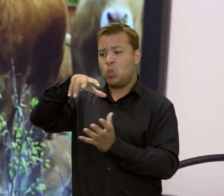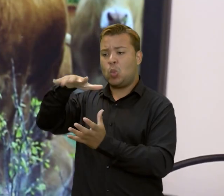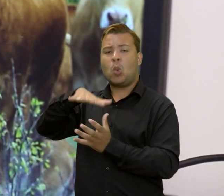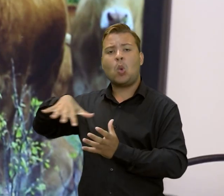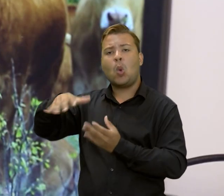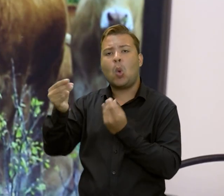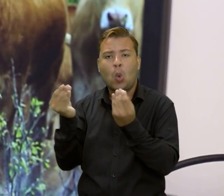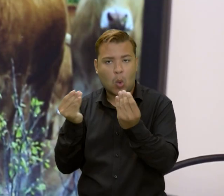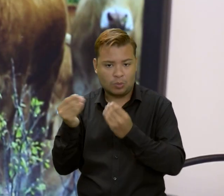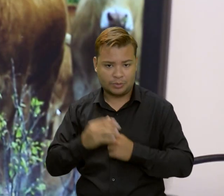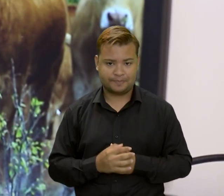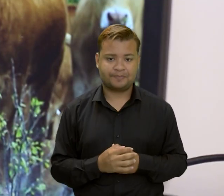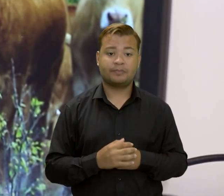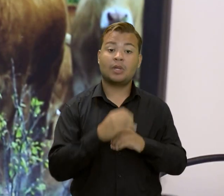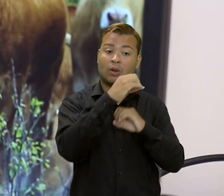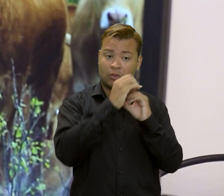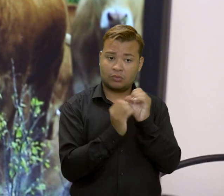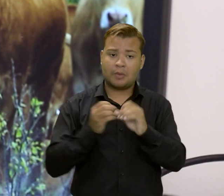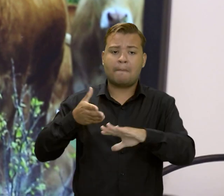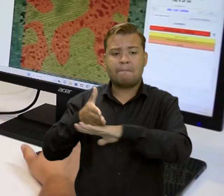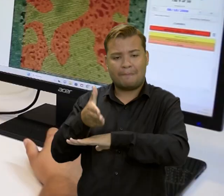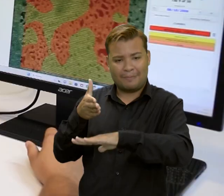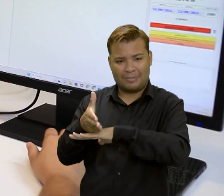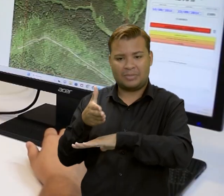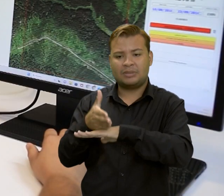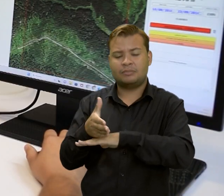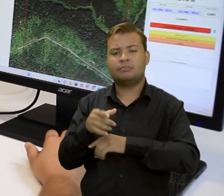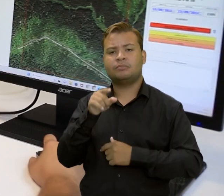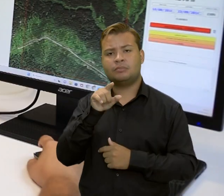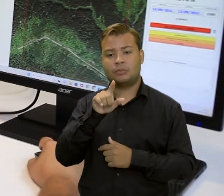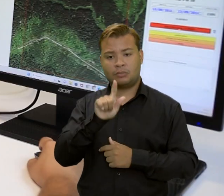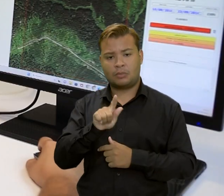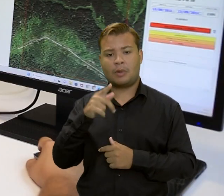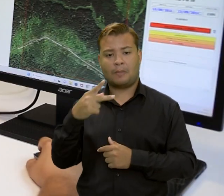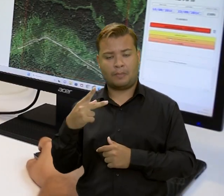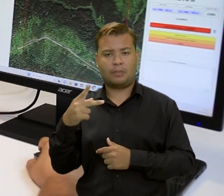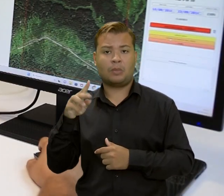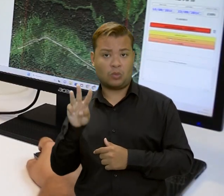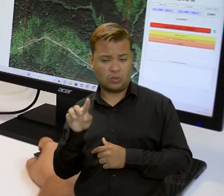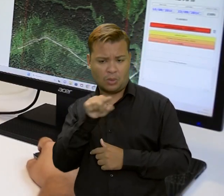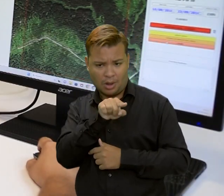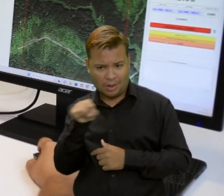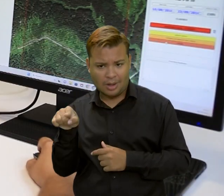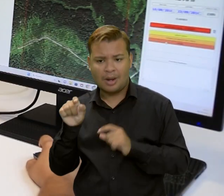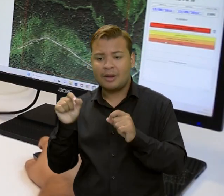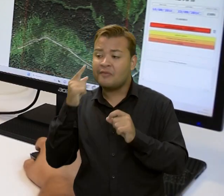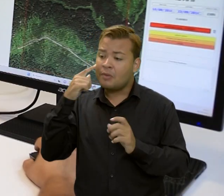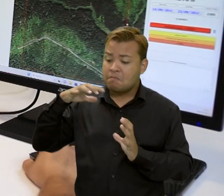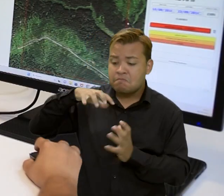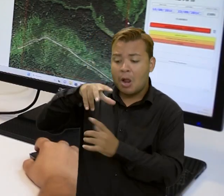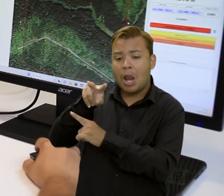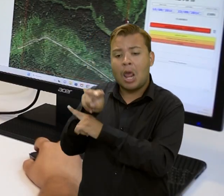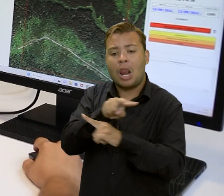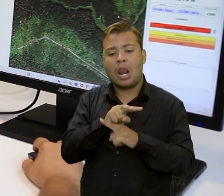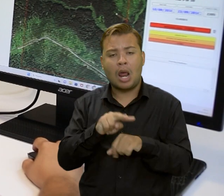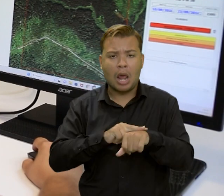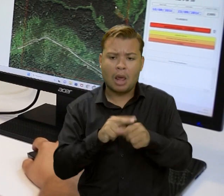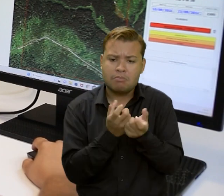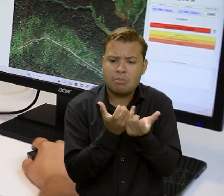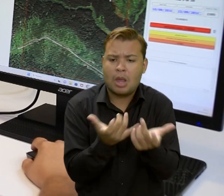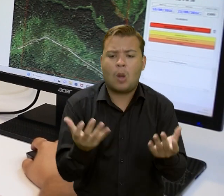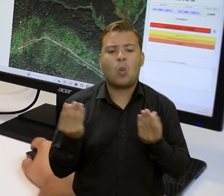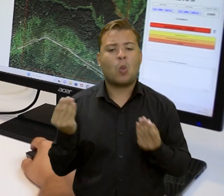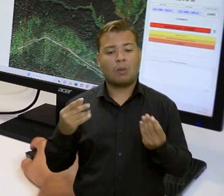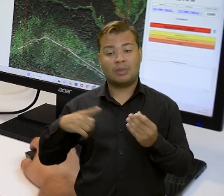UFG participa do Global Past to Watch, ou Observatório Global de Pastagens, por meio do Laboratório de